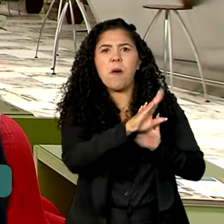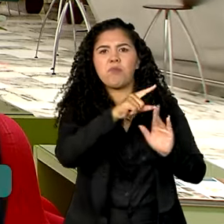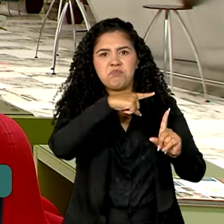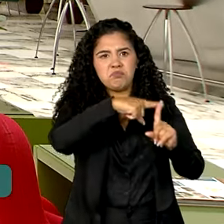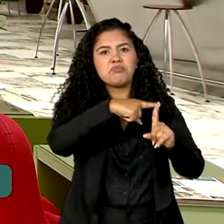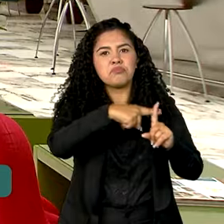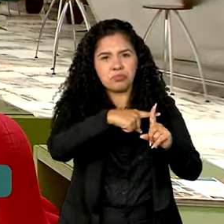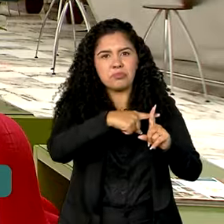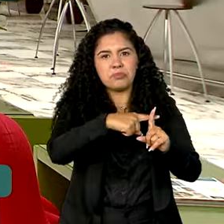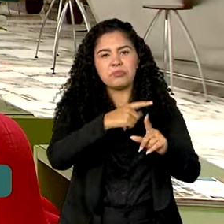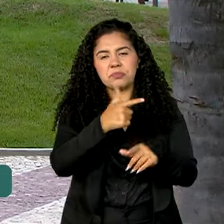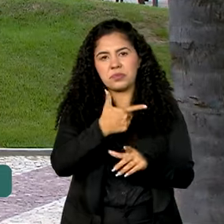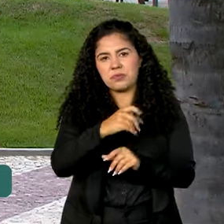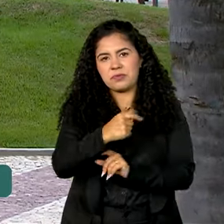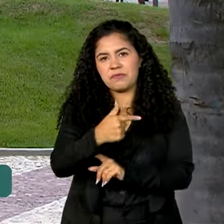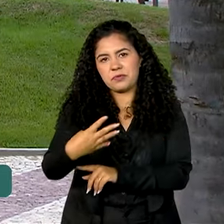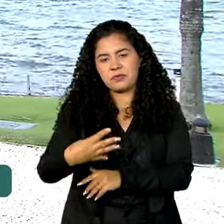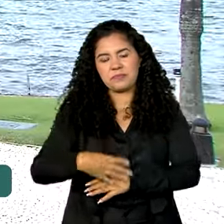pra 2024 também.